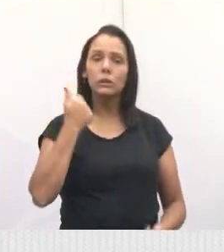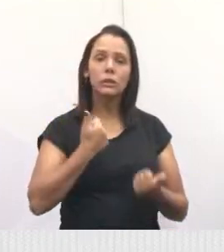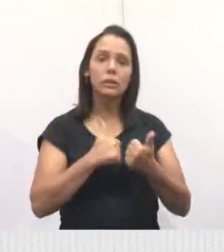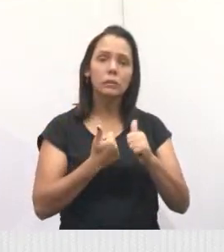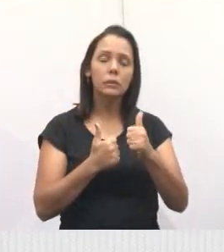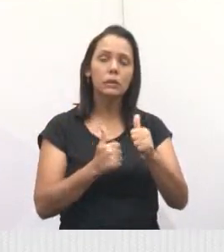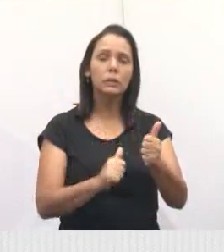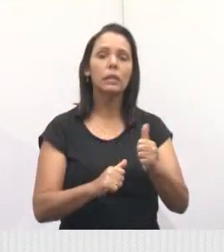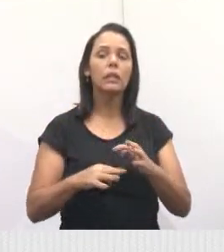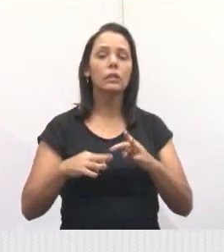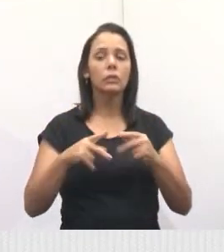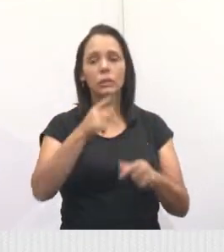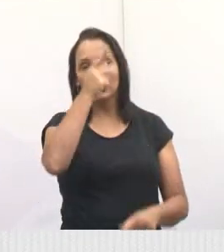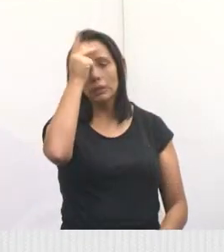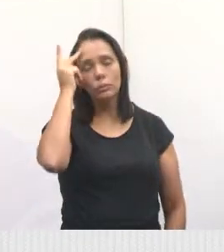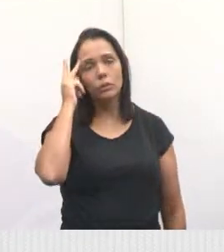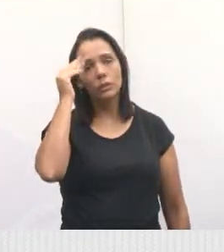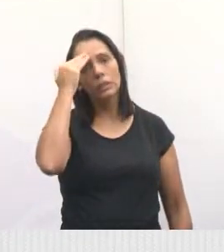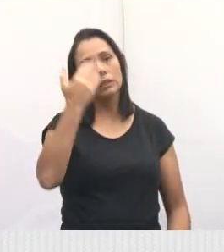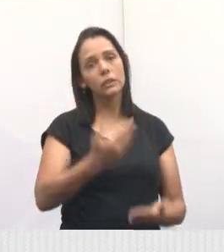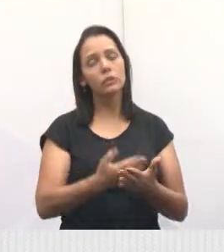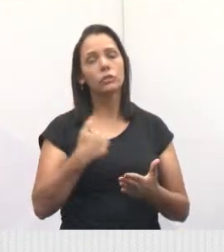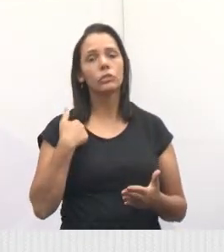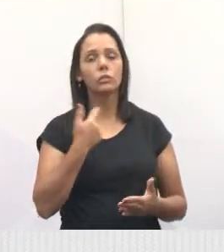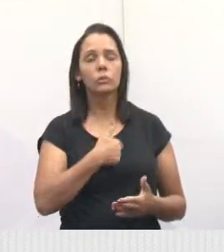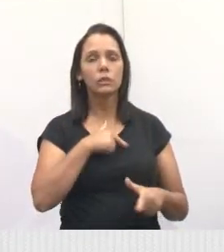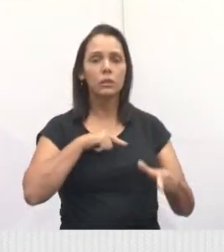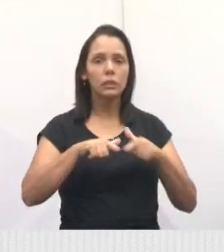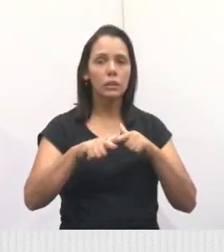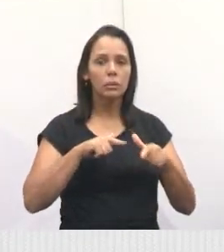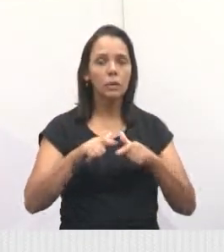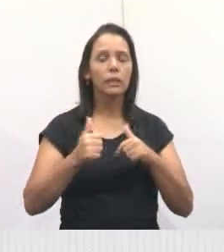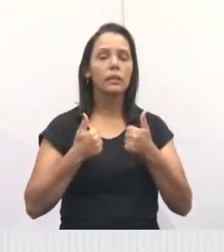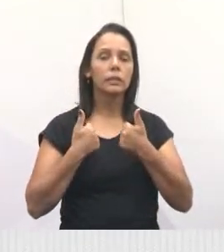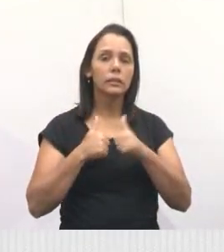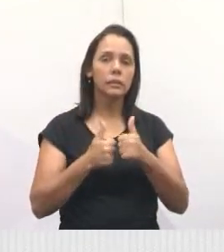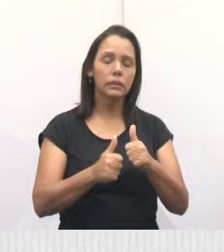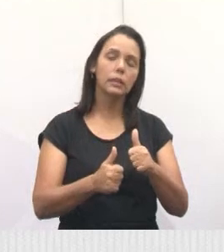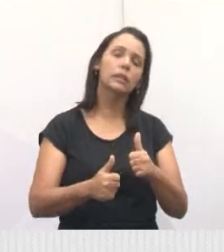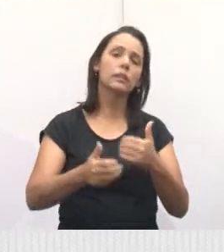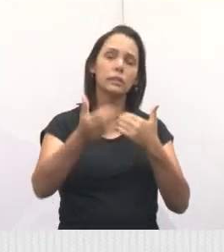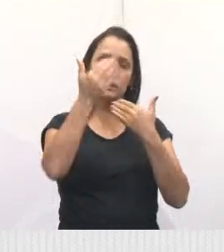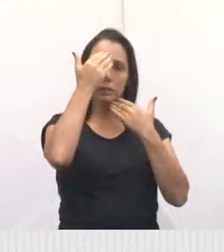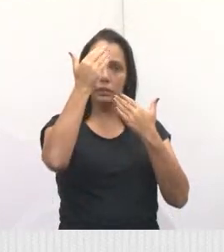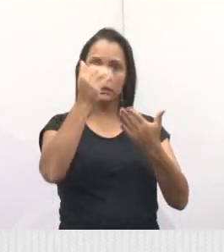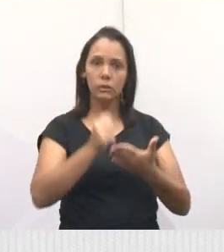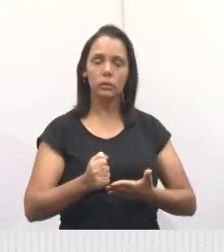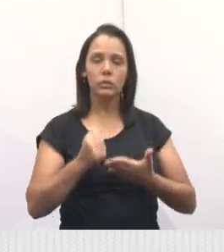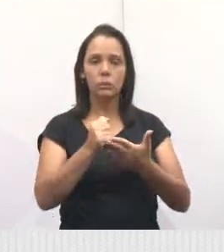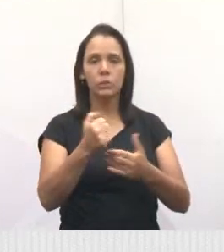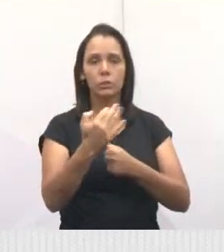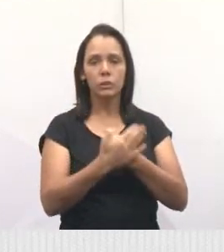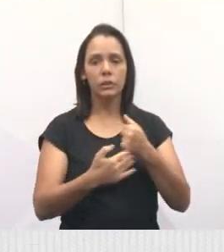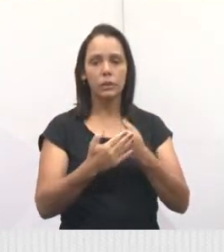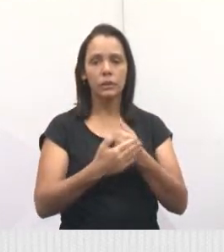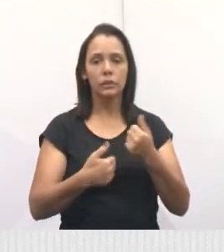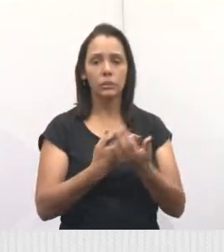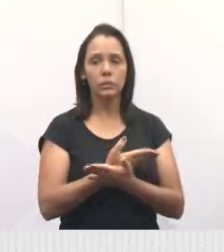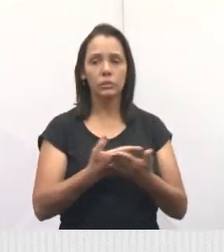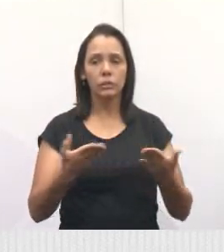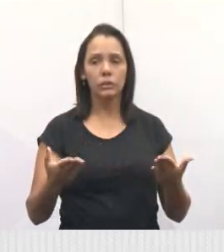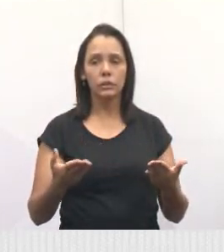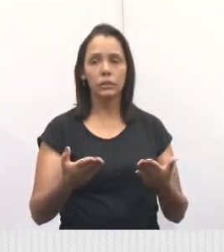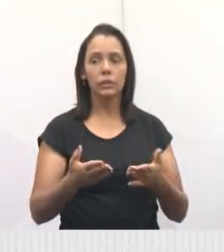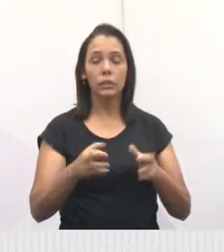pessoas que levam o meu trabalho a sério, todas as pessoas que seguem o meu trabalho, tá bom? E agradecer o apoio e o carinho de muitas pessoas. Eu